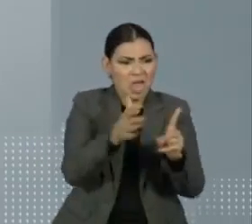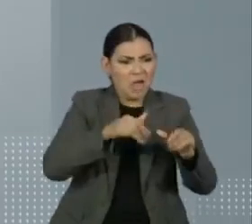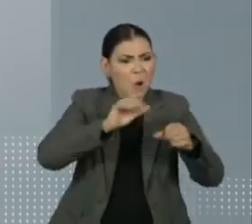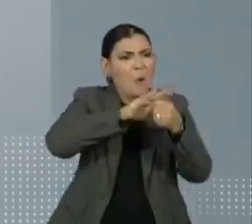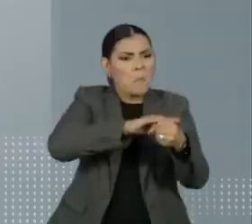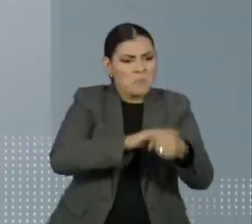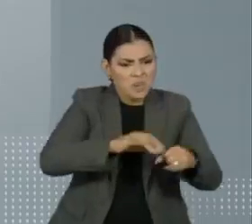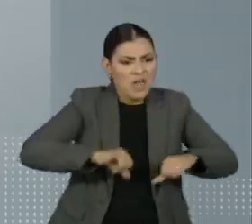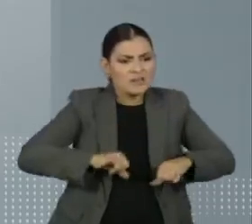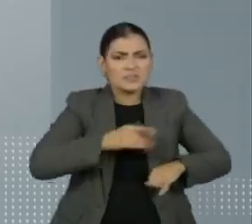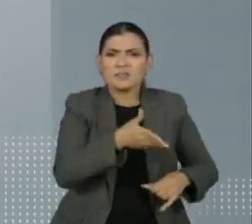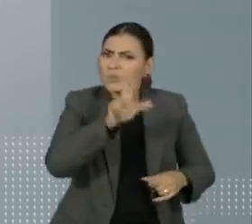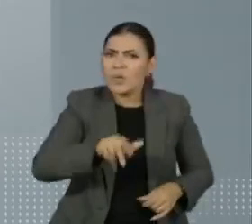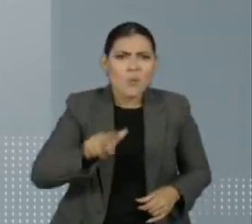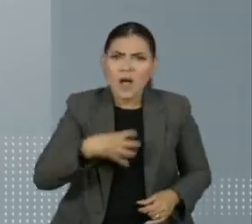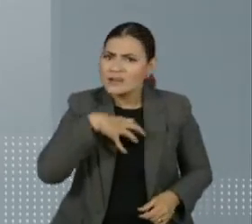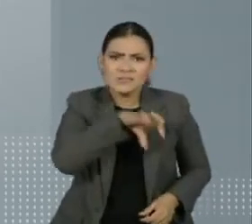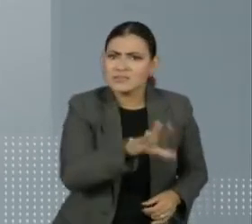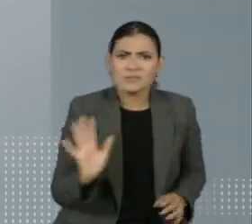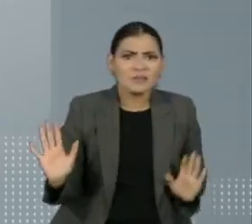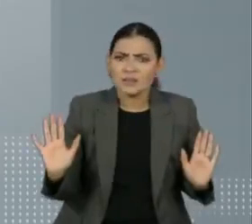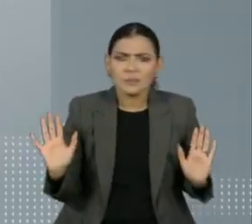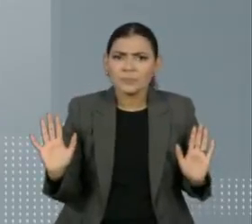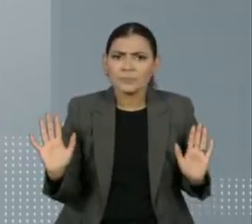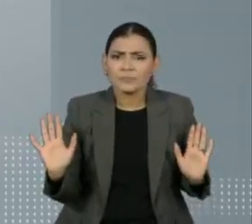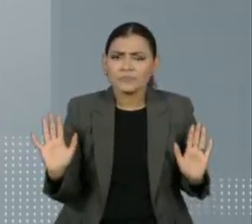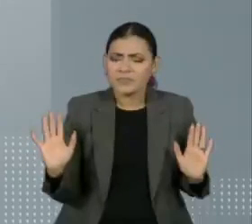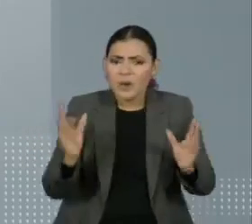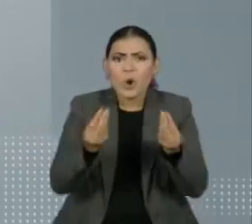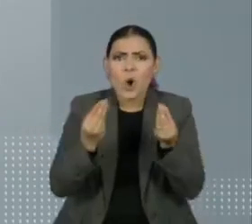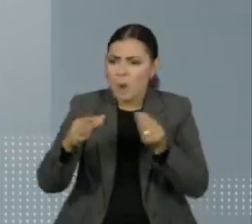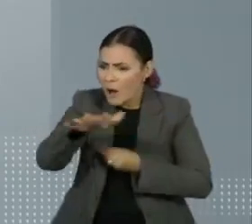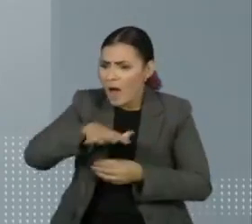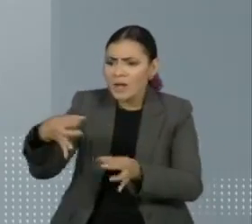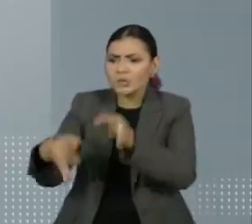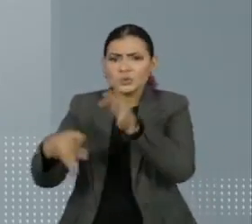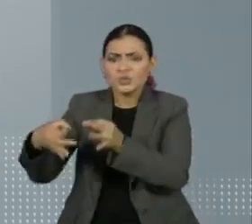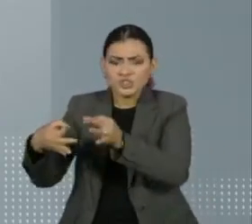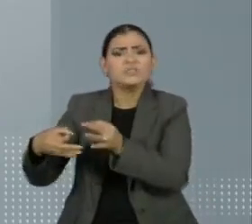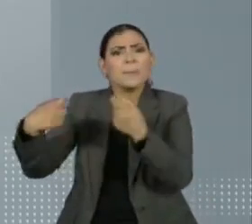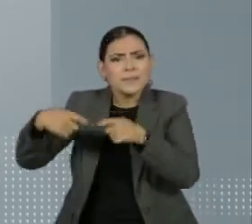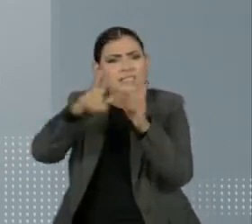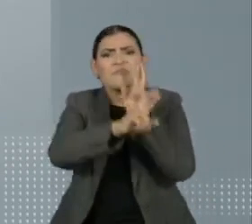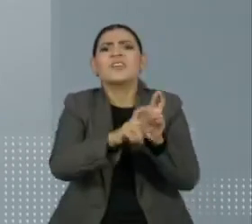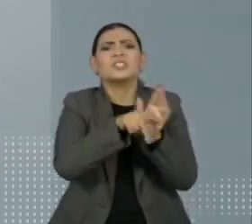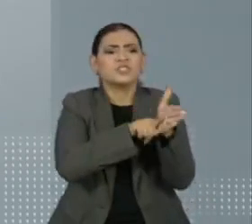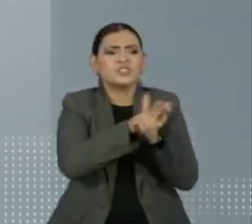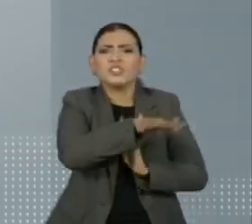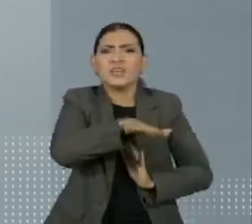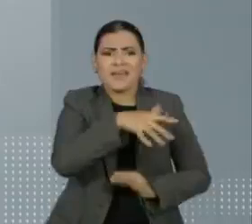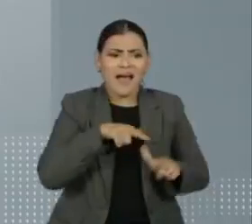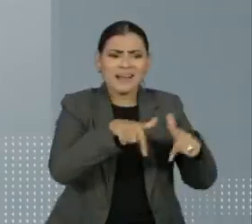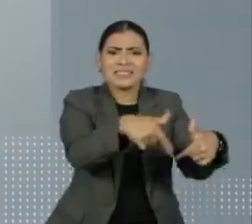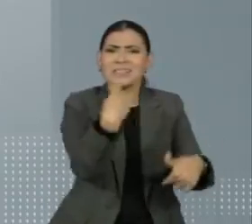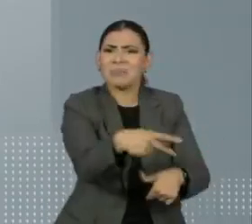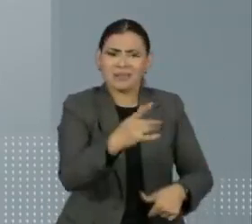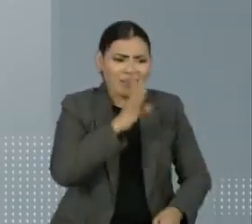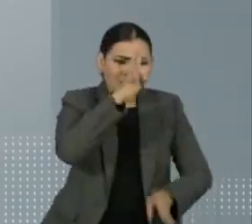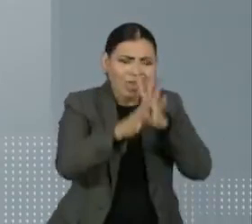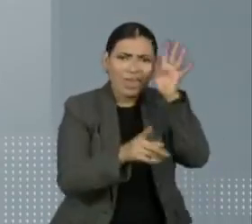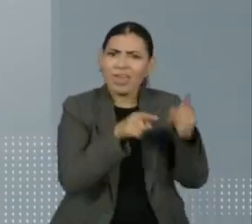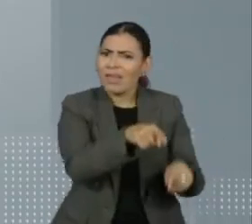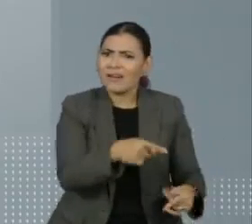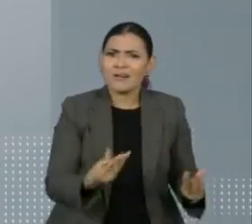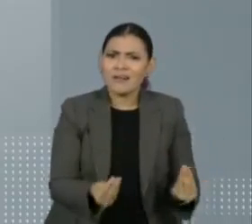humilhação. Gilmar Mendes diz ainda que os órgãos de correição devem apurar a responsabilidade dos agentes